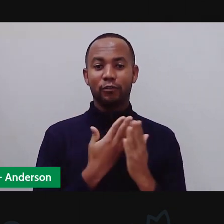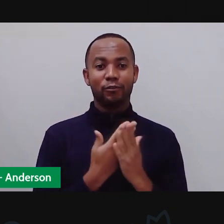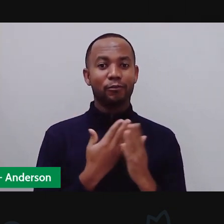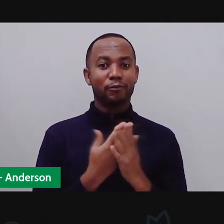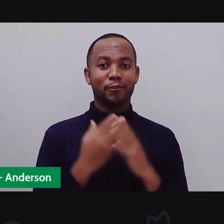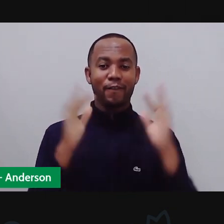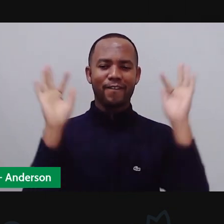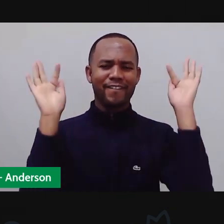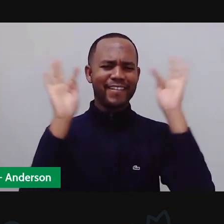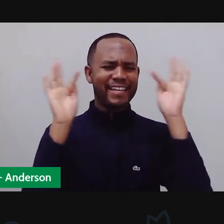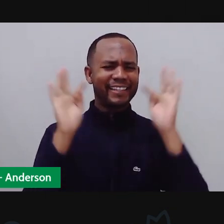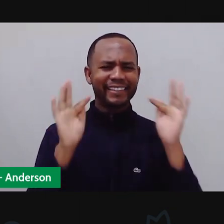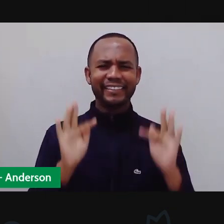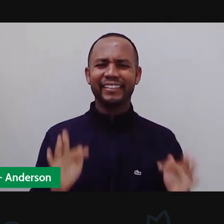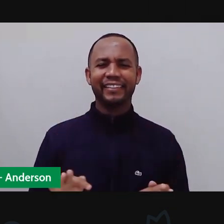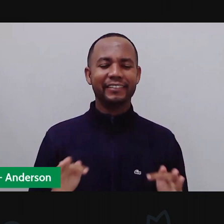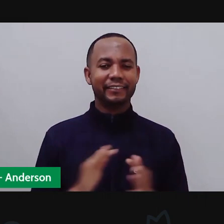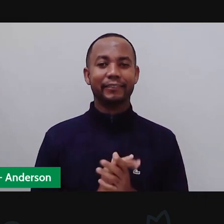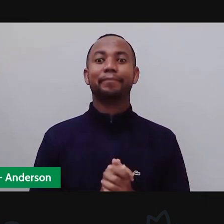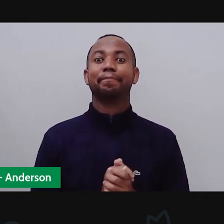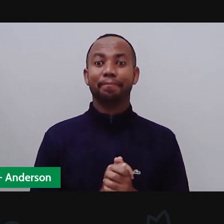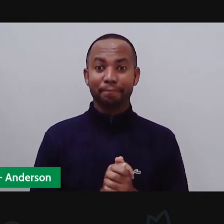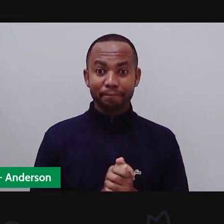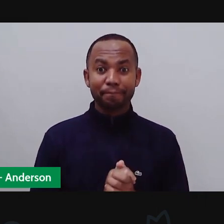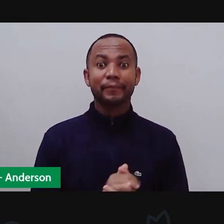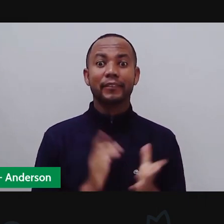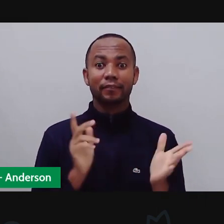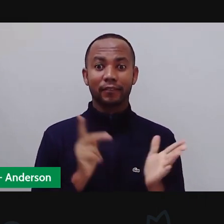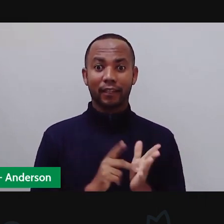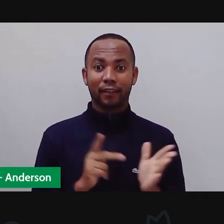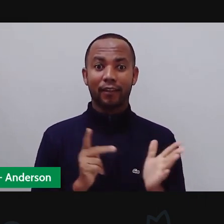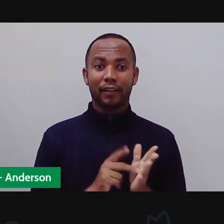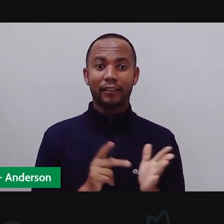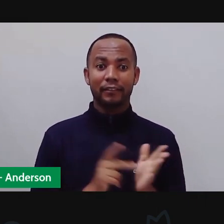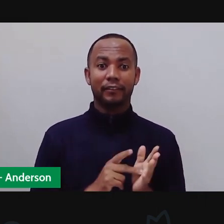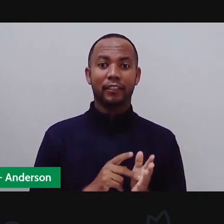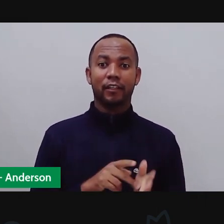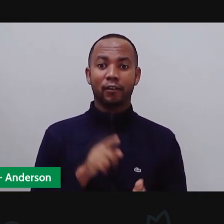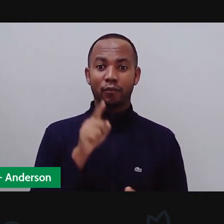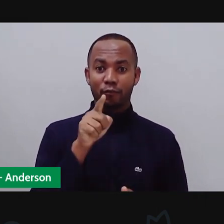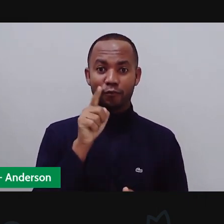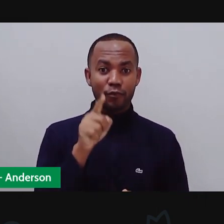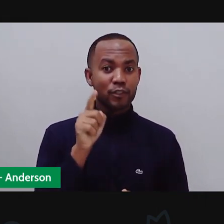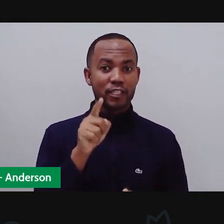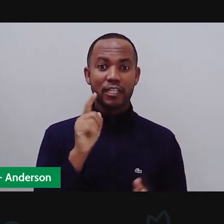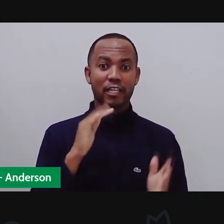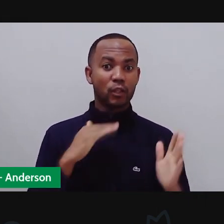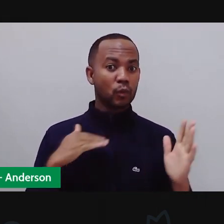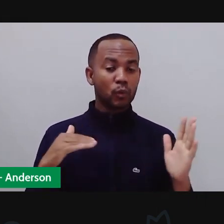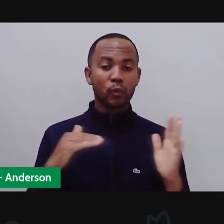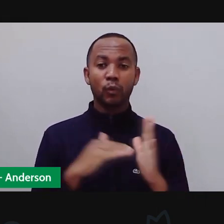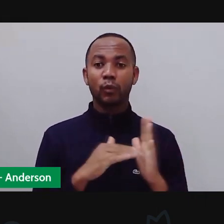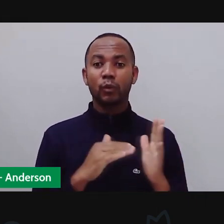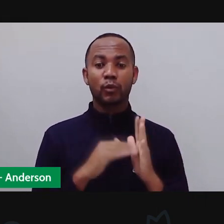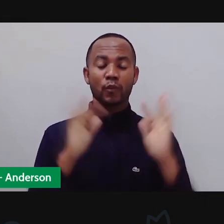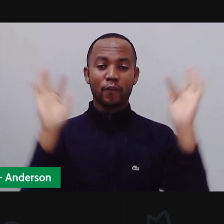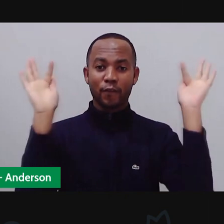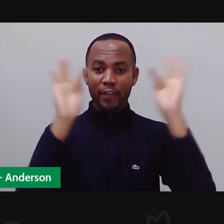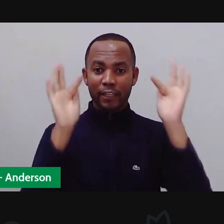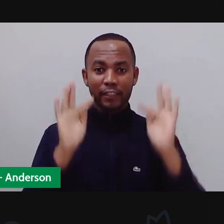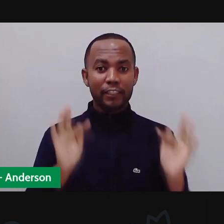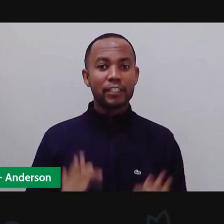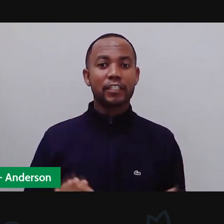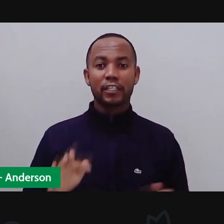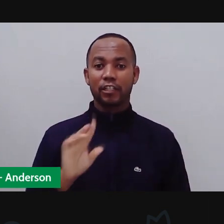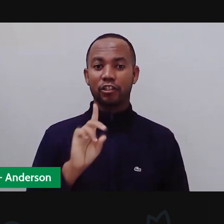felicidade, viu? Que felicidade! E, né, pra vocês retribuírem toda essa minha felicidade aqui em estar com vocês mais um